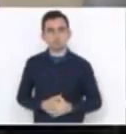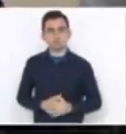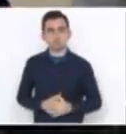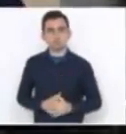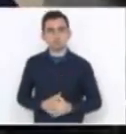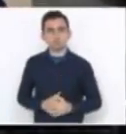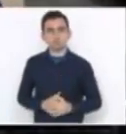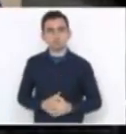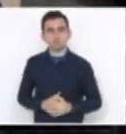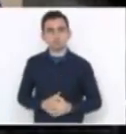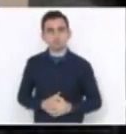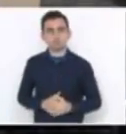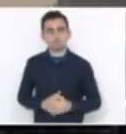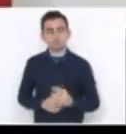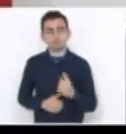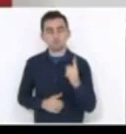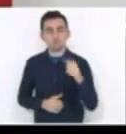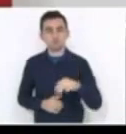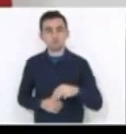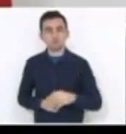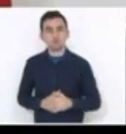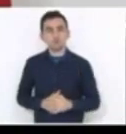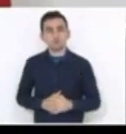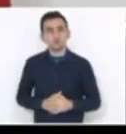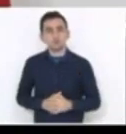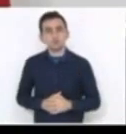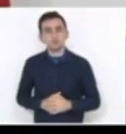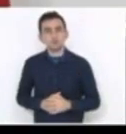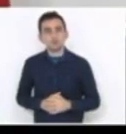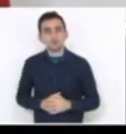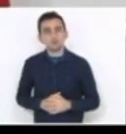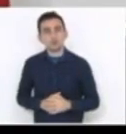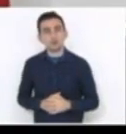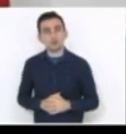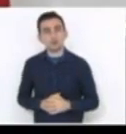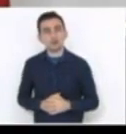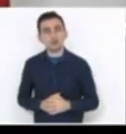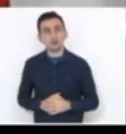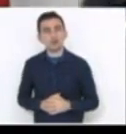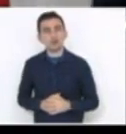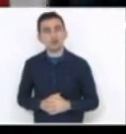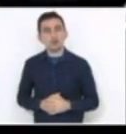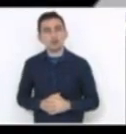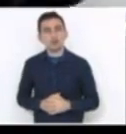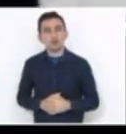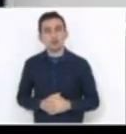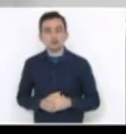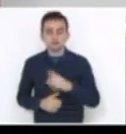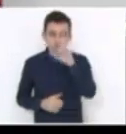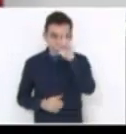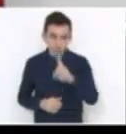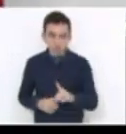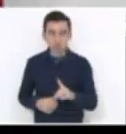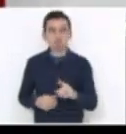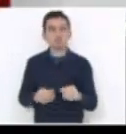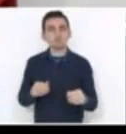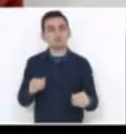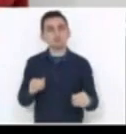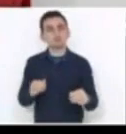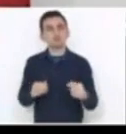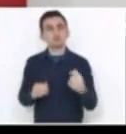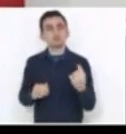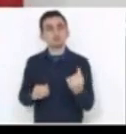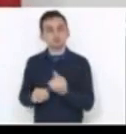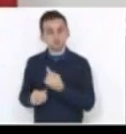Mais um minuto, deputado. Nós estamos buscando, senhor presidente, um direito sagrado que é de nós apontarmos